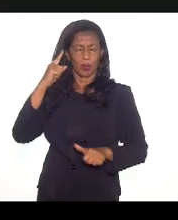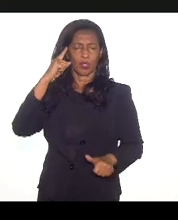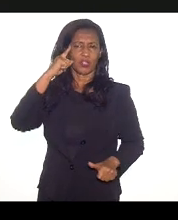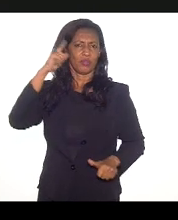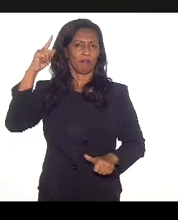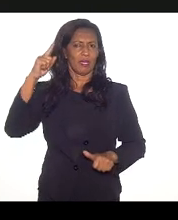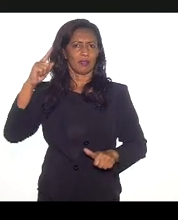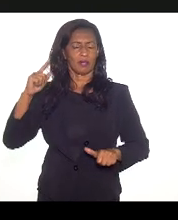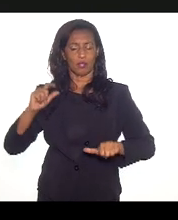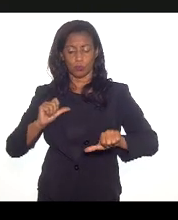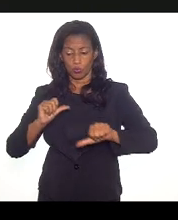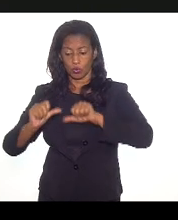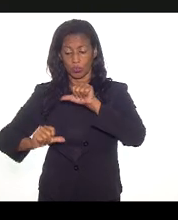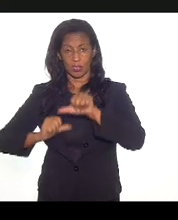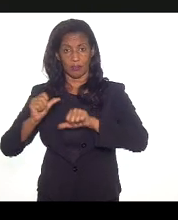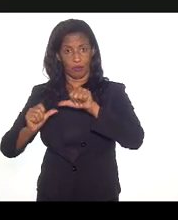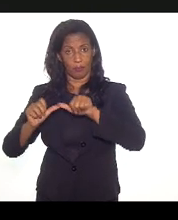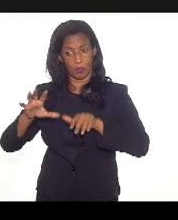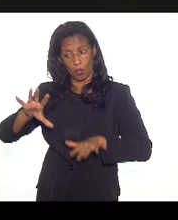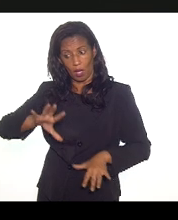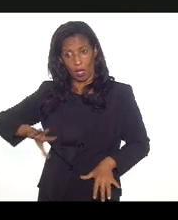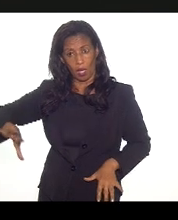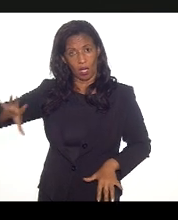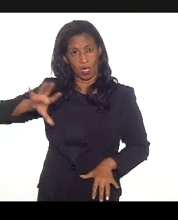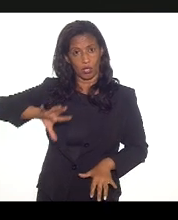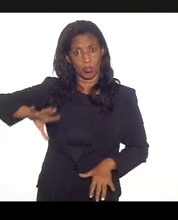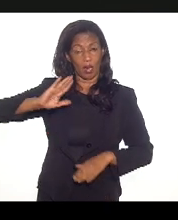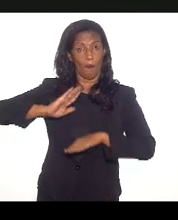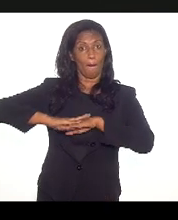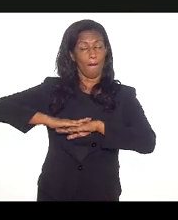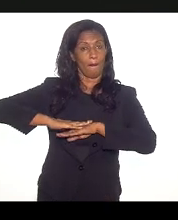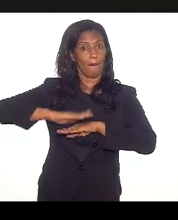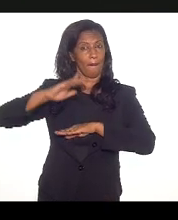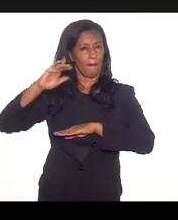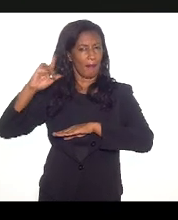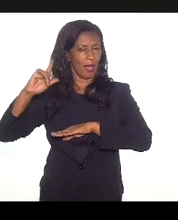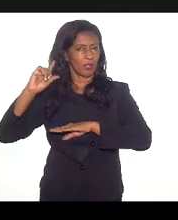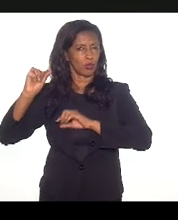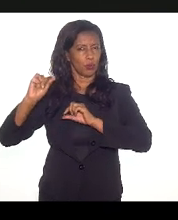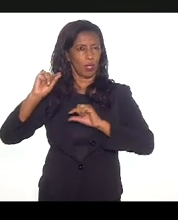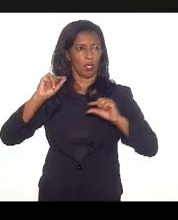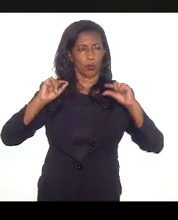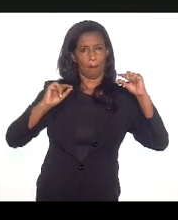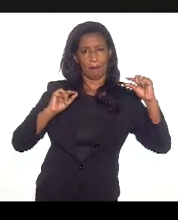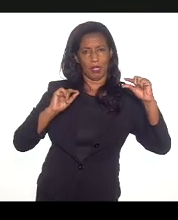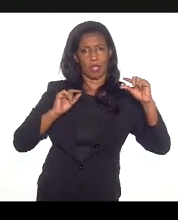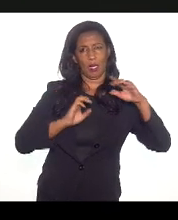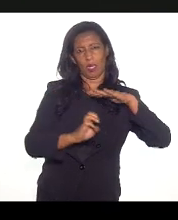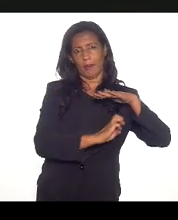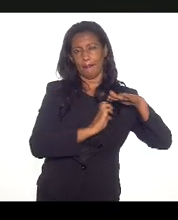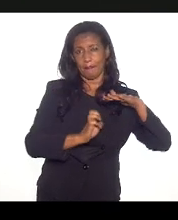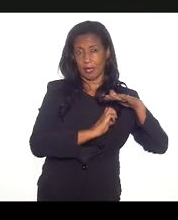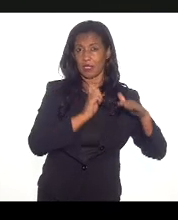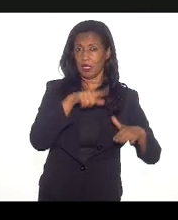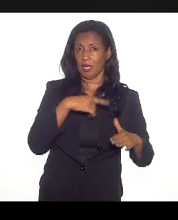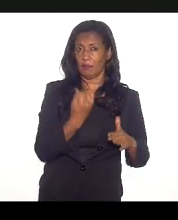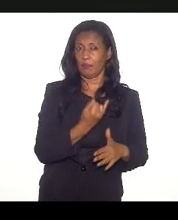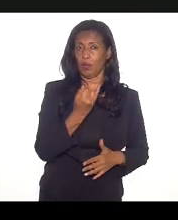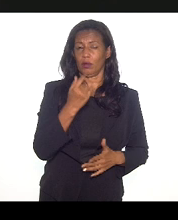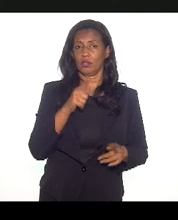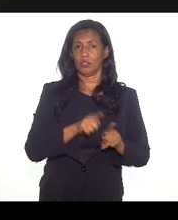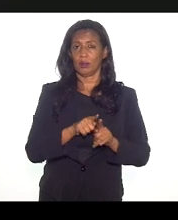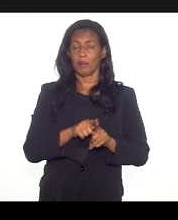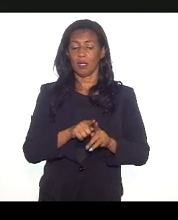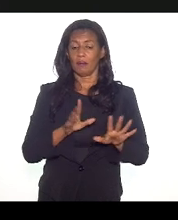desenvolvimento regional, mais do que o recorte grande, micro, pequeno, empresa, que é importante também, mas, do ponto de vista